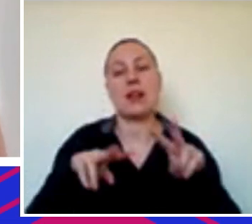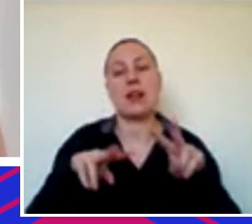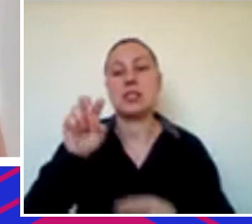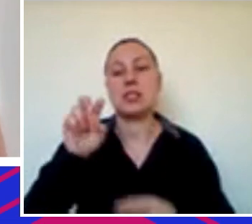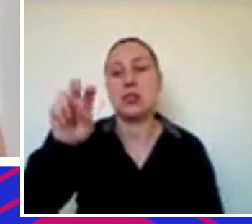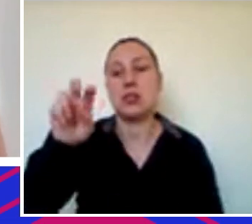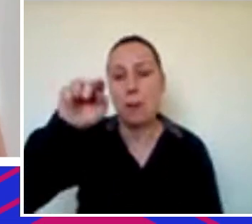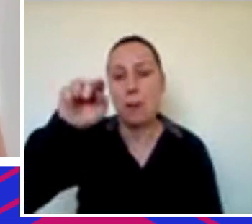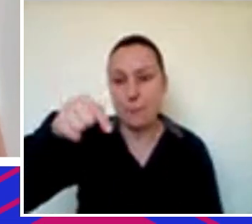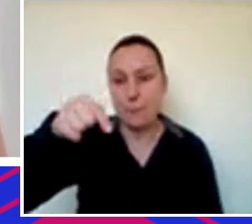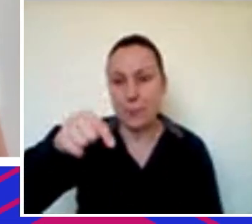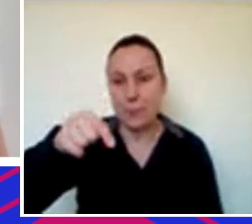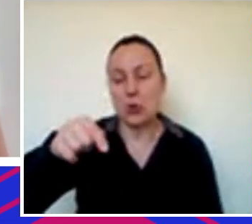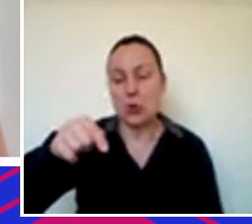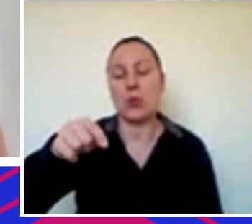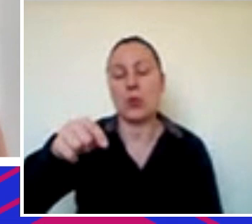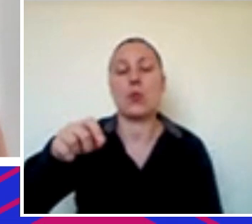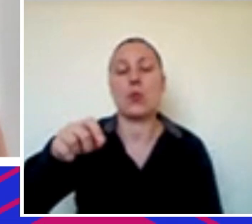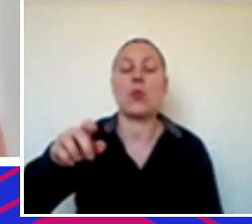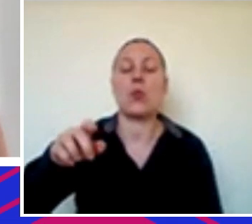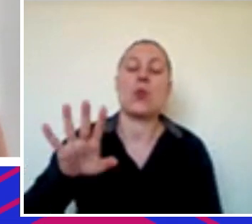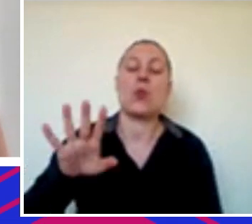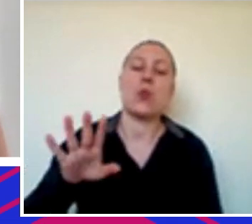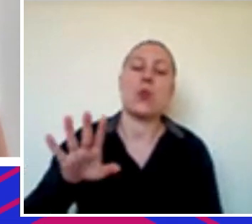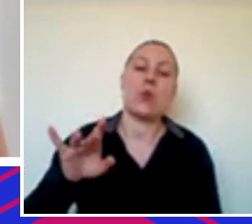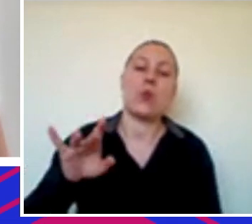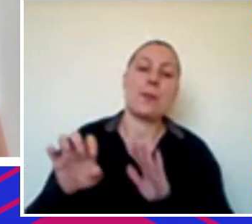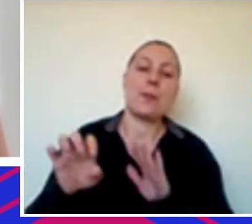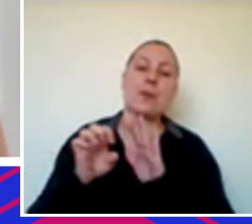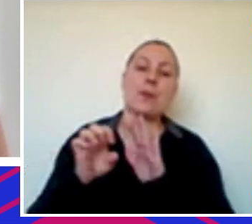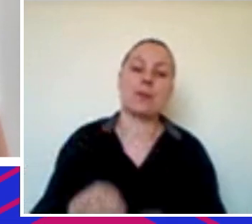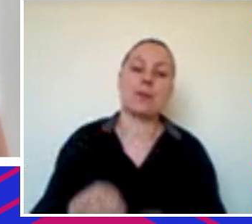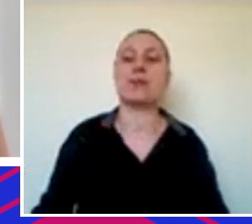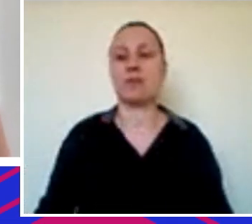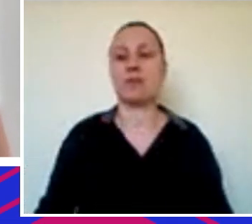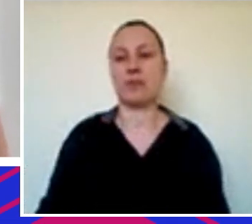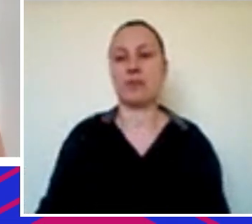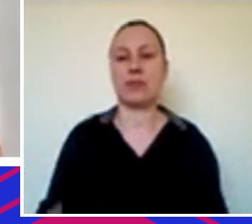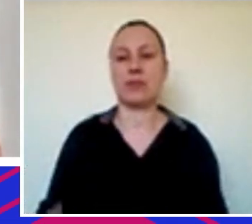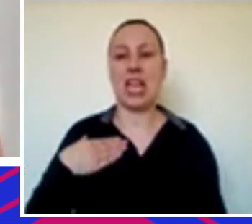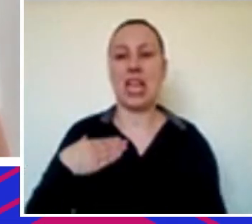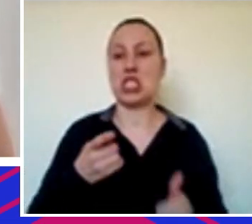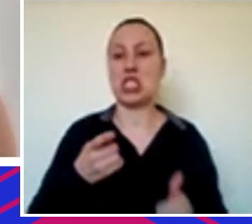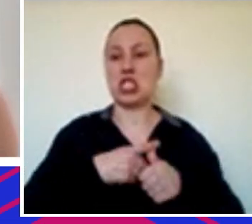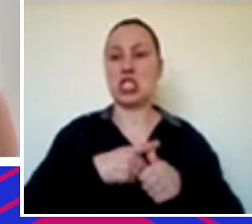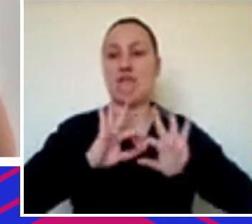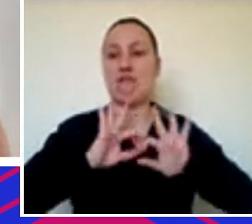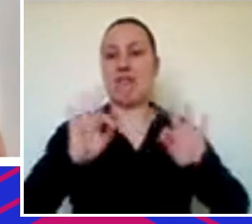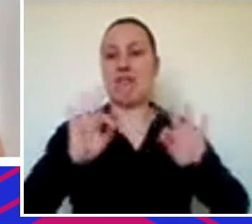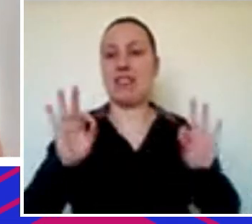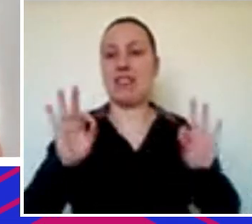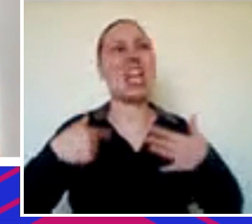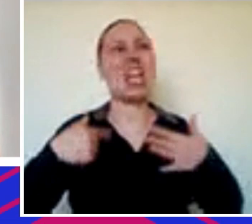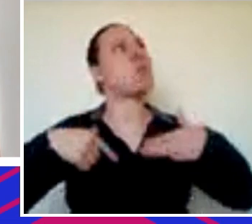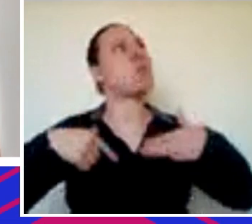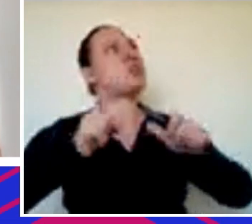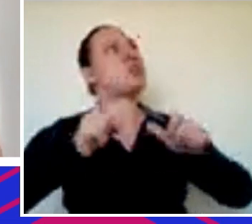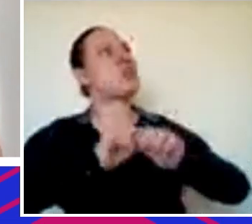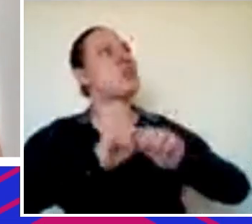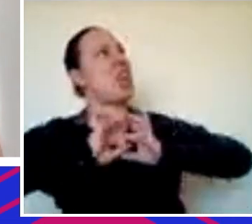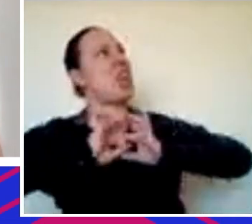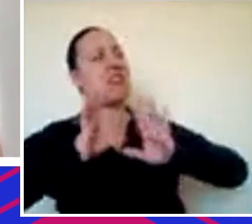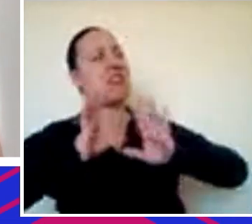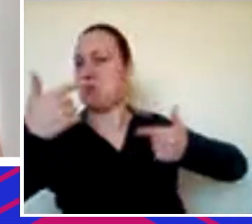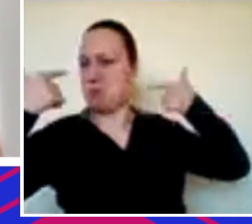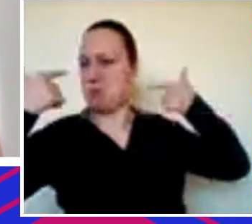diferentes e aí tem muito empreendedor que vira assim e fala enche o peito e fala eu não devo nada a ninguém eu sou livre de dívidas e aí